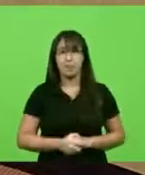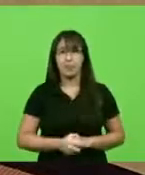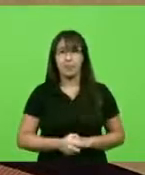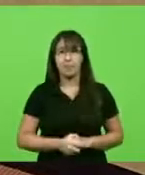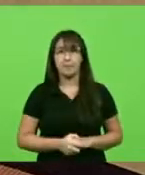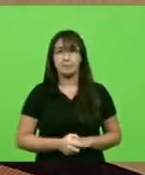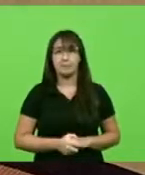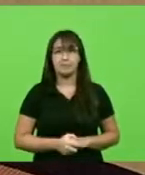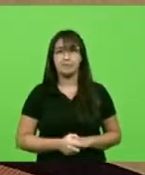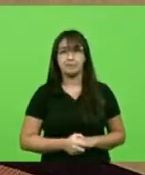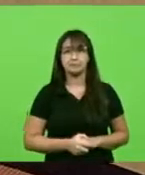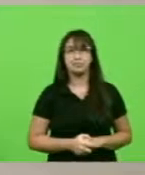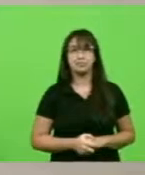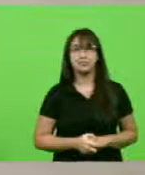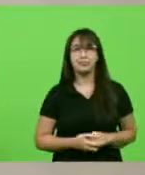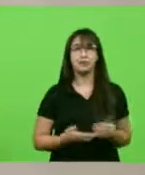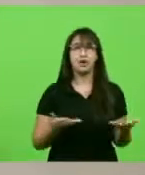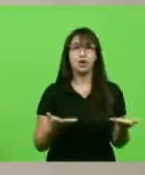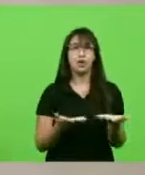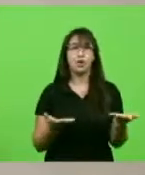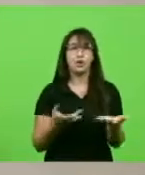Próximo horário pertence ao PP,